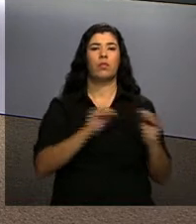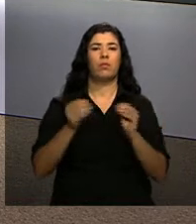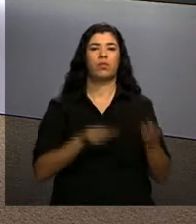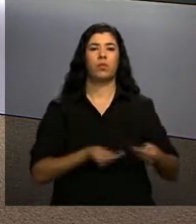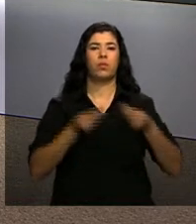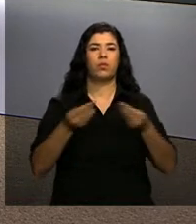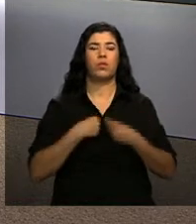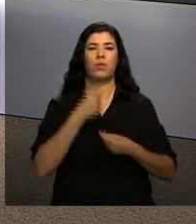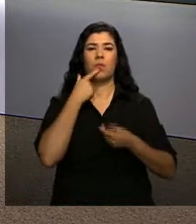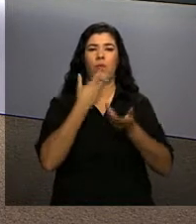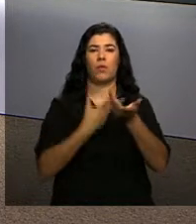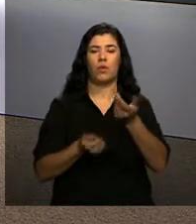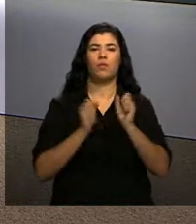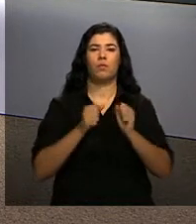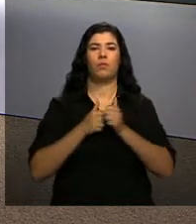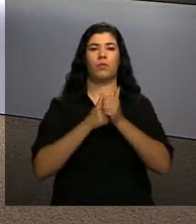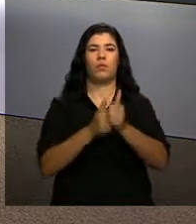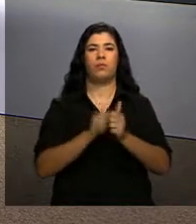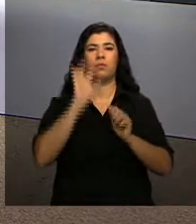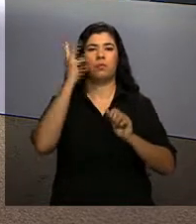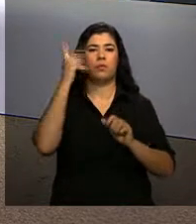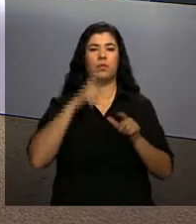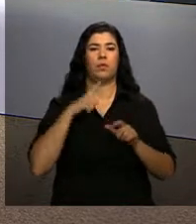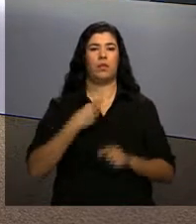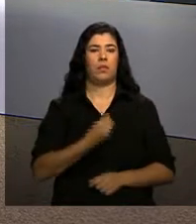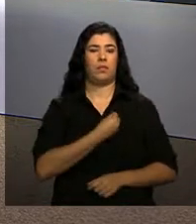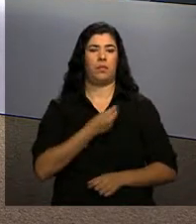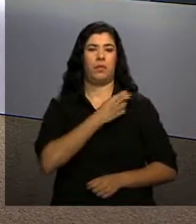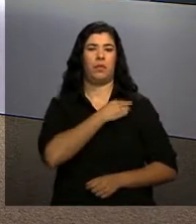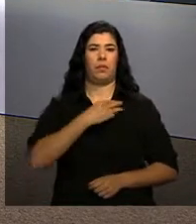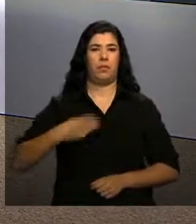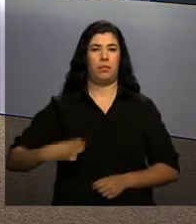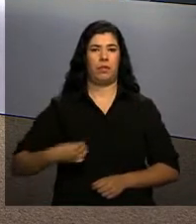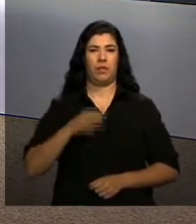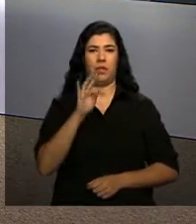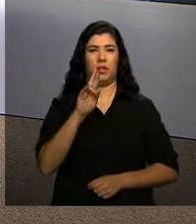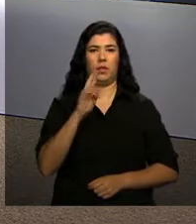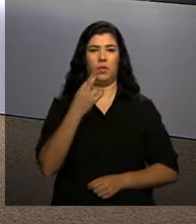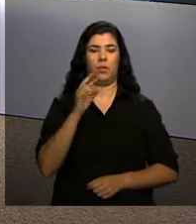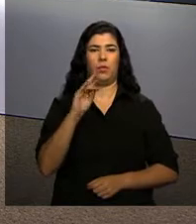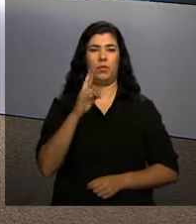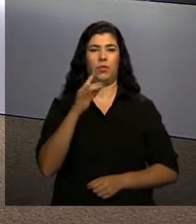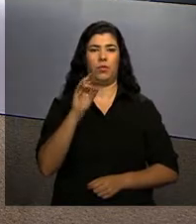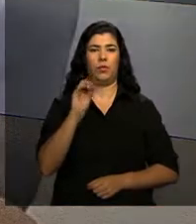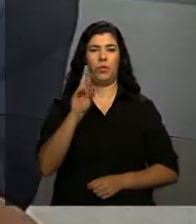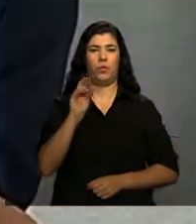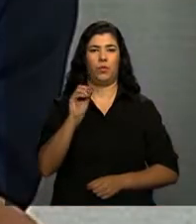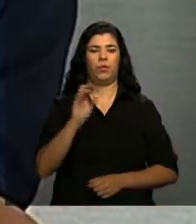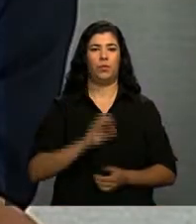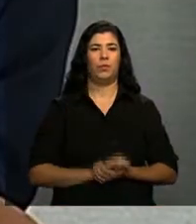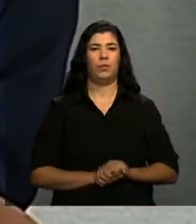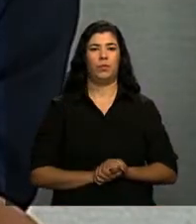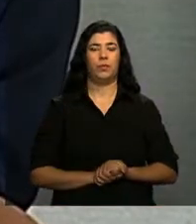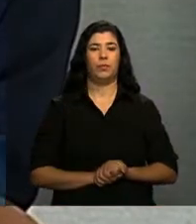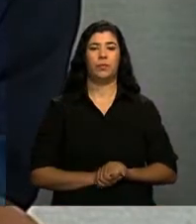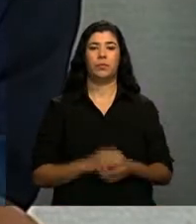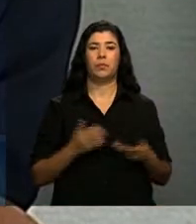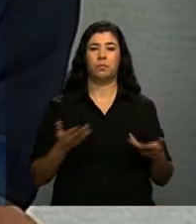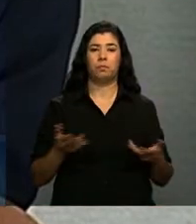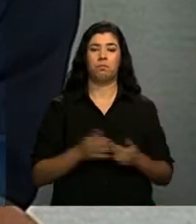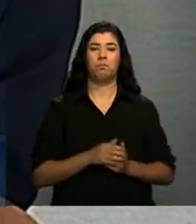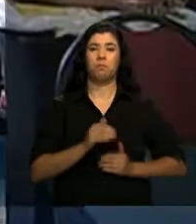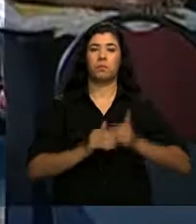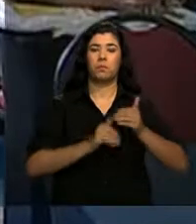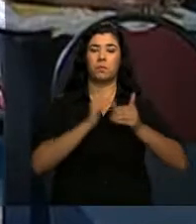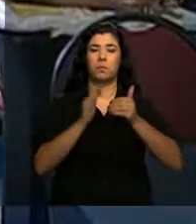Vamos acompanhar o evento que tem a presença do ministro da Saúde, Arthur Quiro. Sobre os avanços conquistados pelo